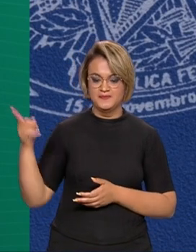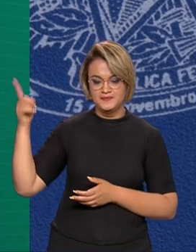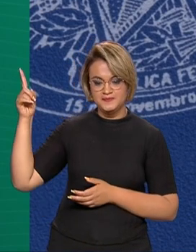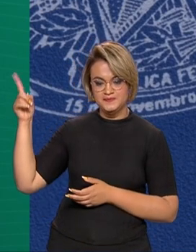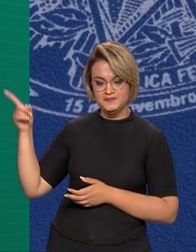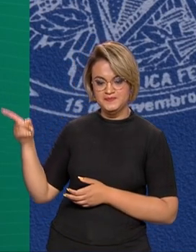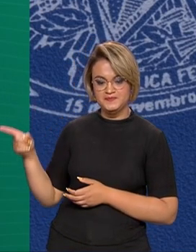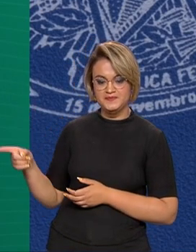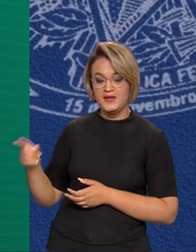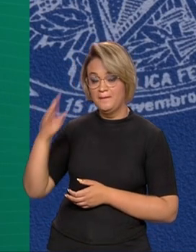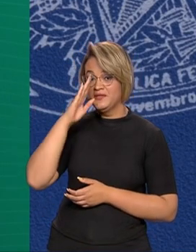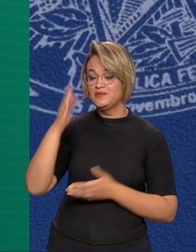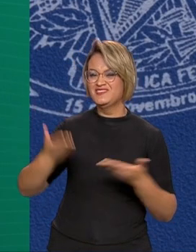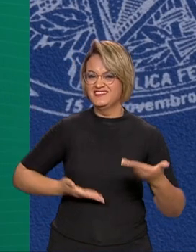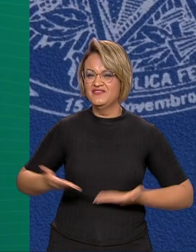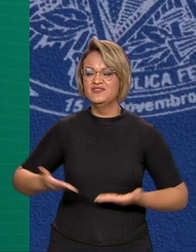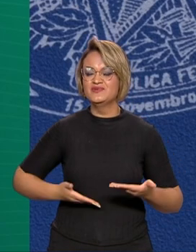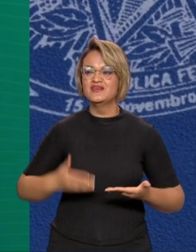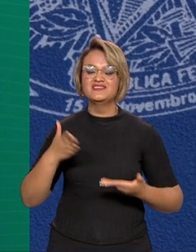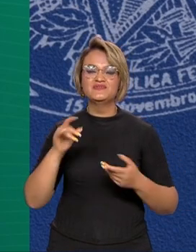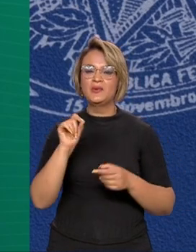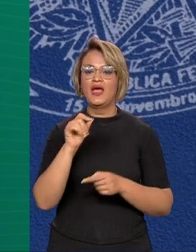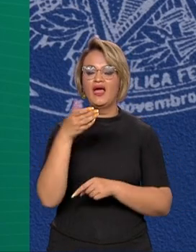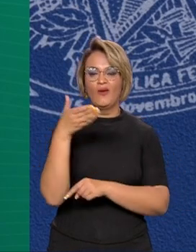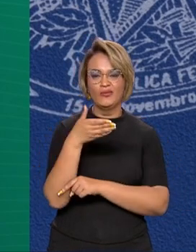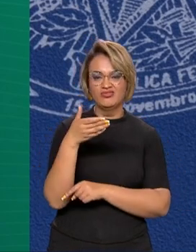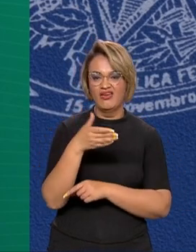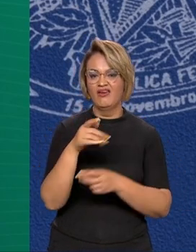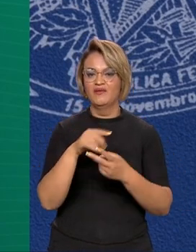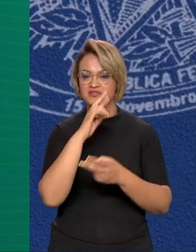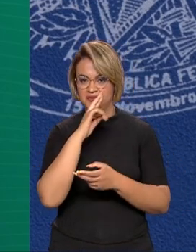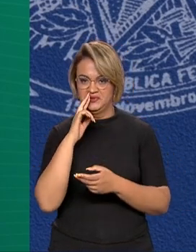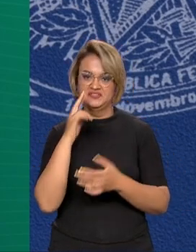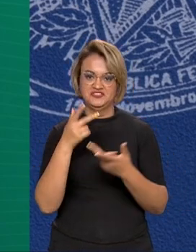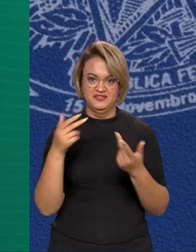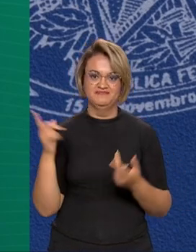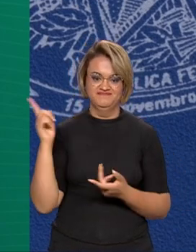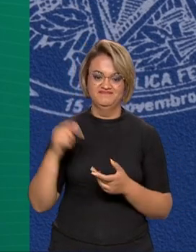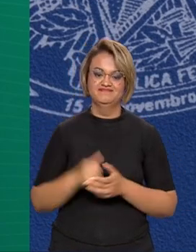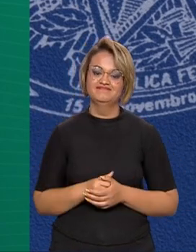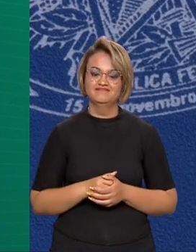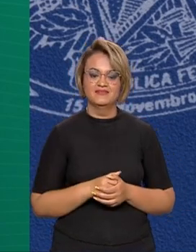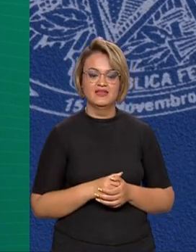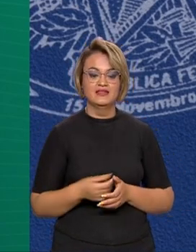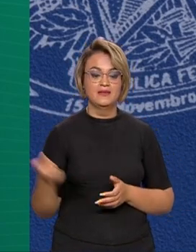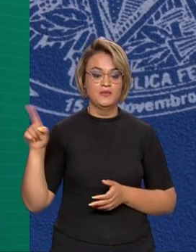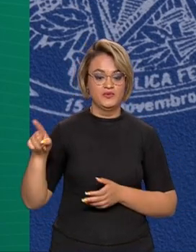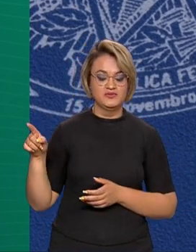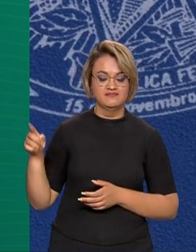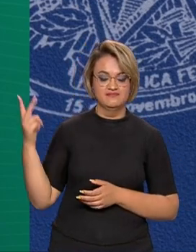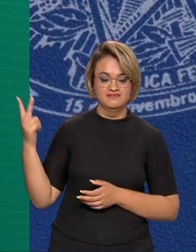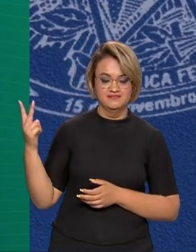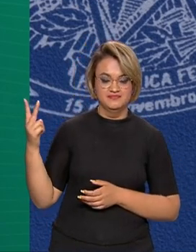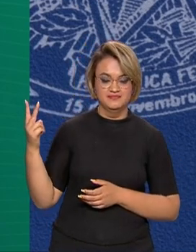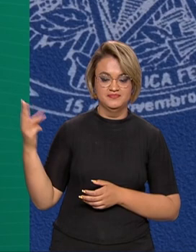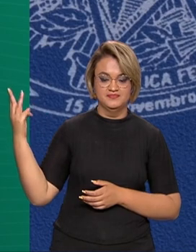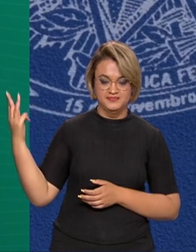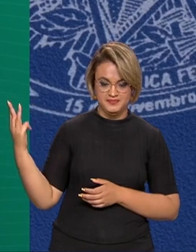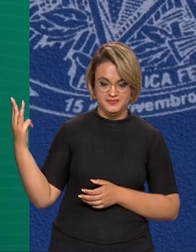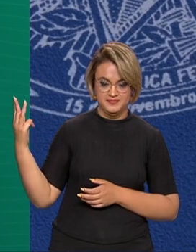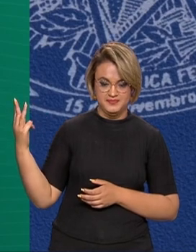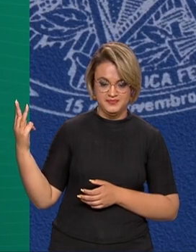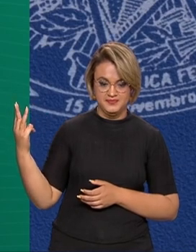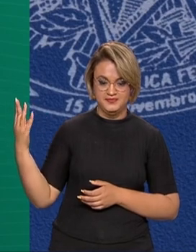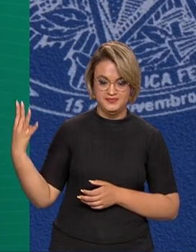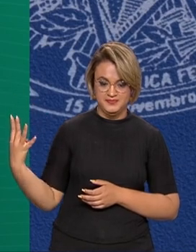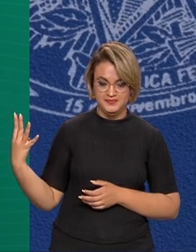lidera o saldo positivo com mais de 76 mil postos formais, seguido da agropecuária, construção,